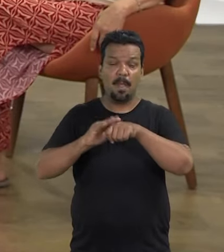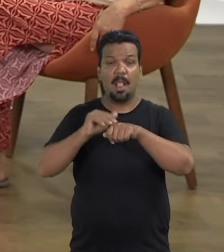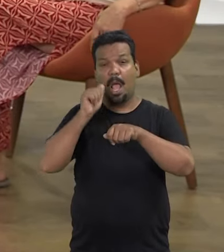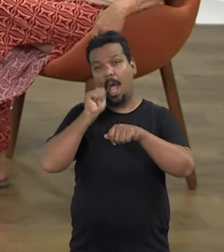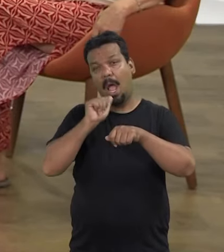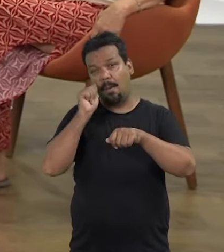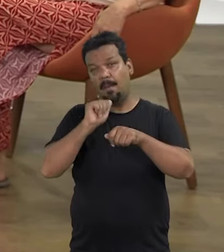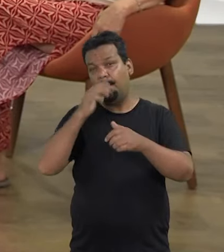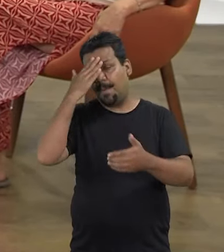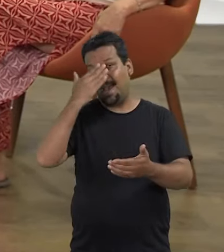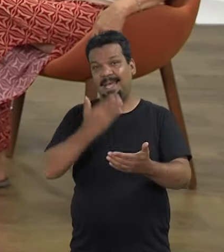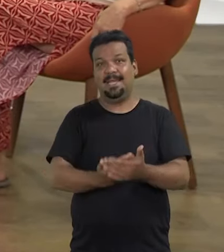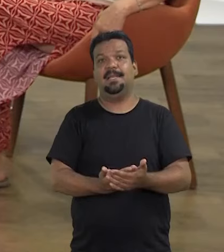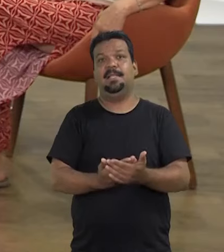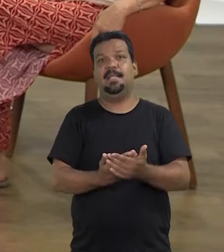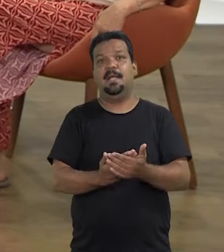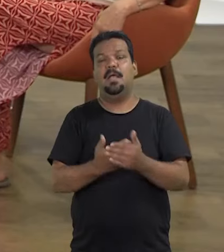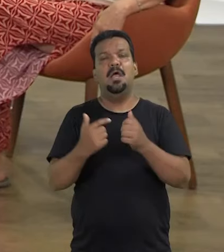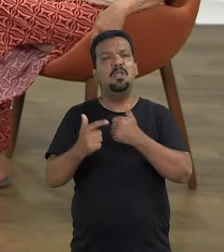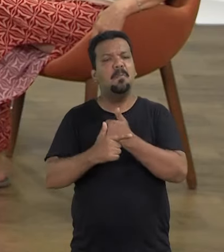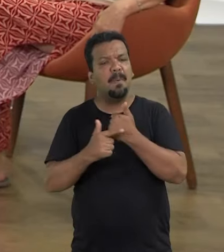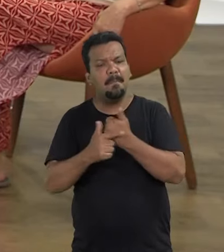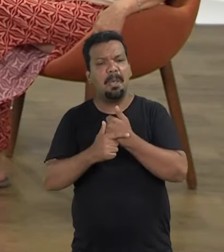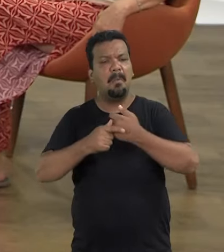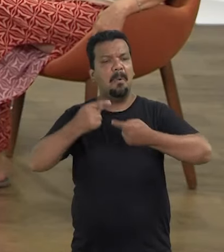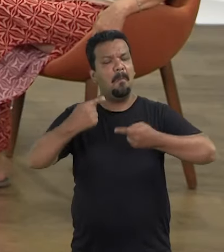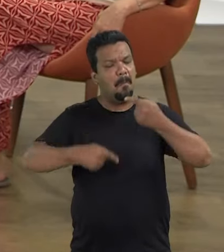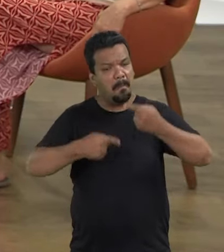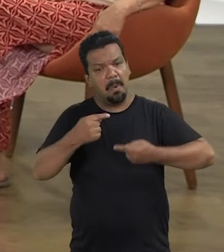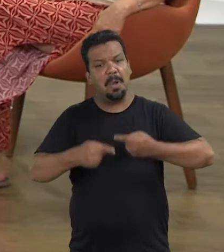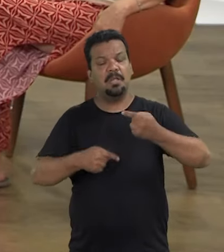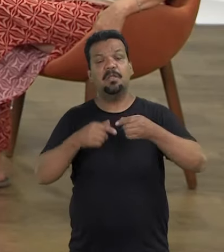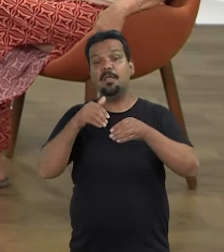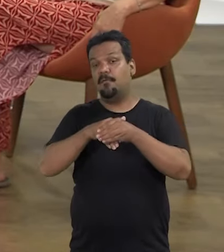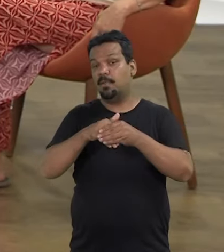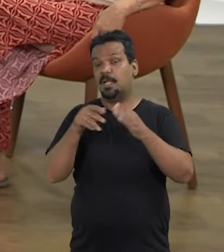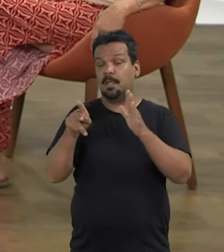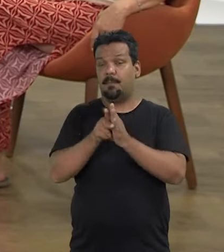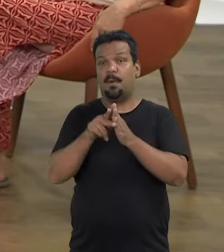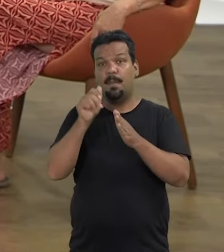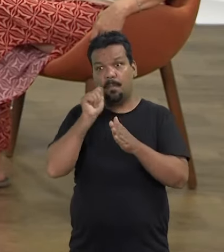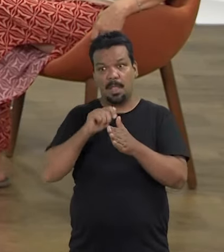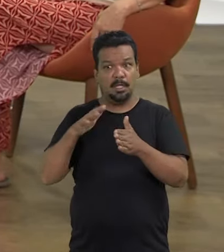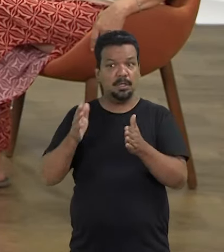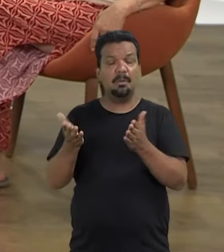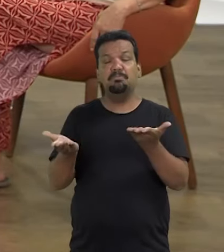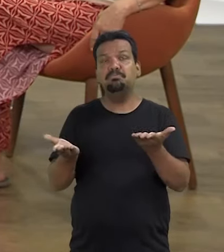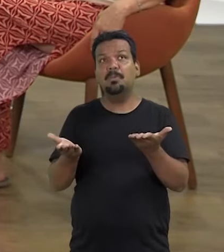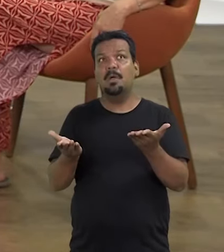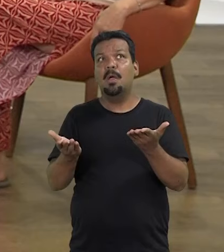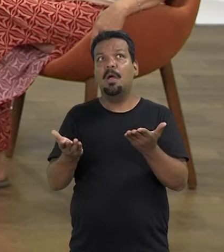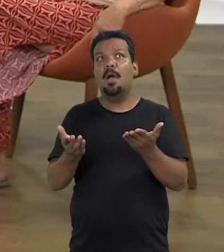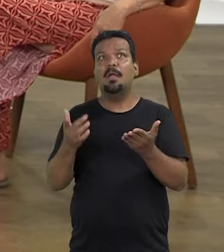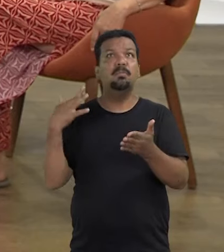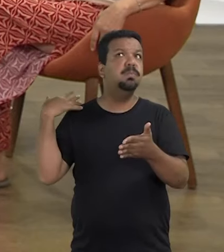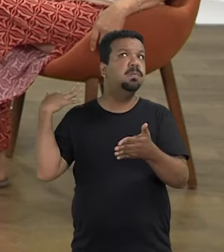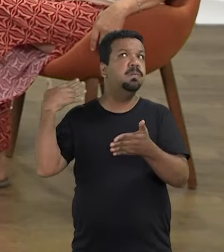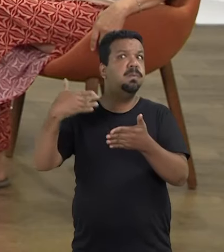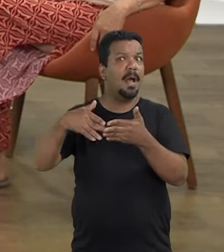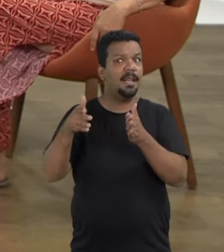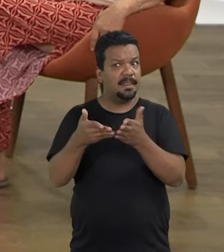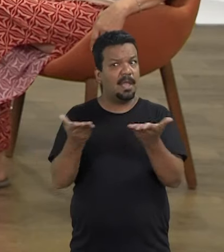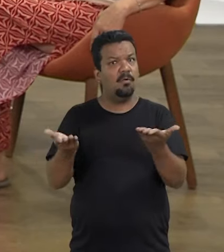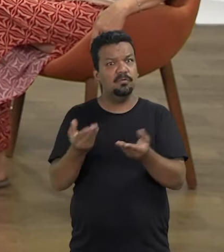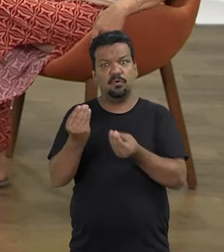convocando as mulheres para acreditarem no papel político das mulheres e votarem em mulheres. De lá para cá, elas